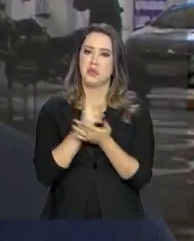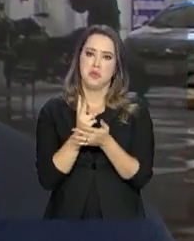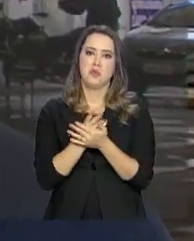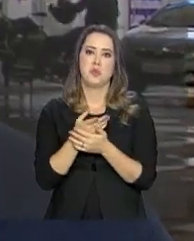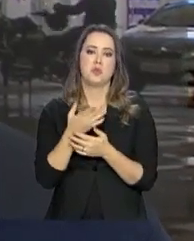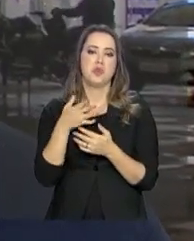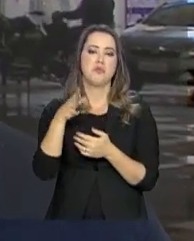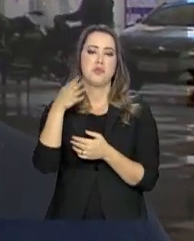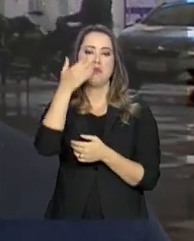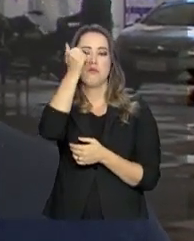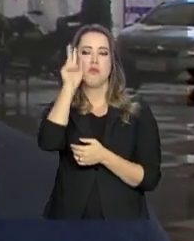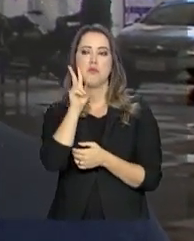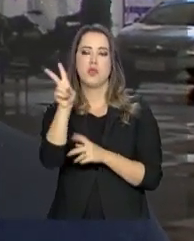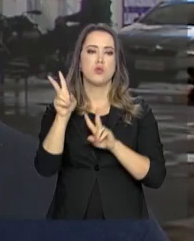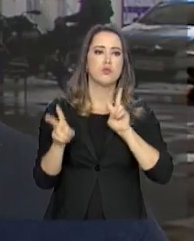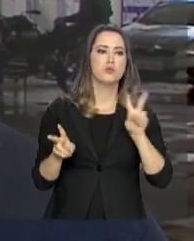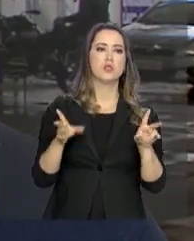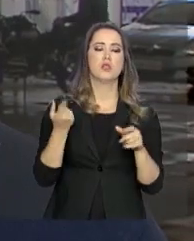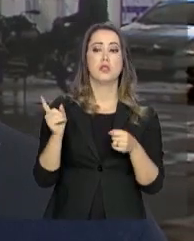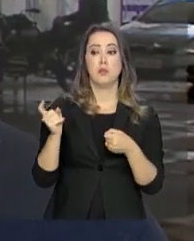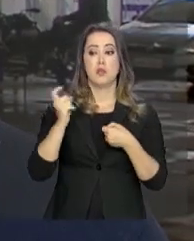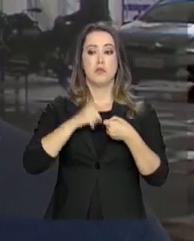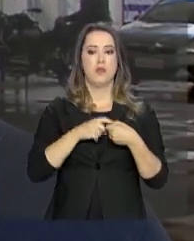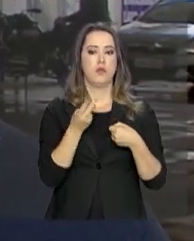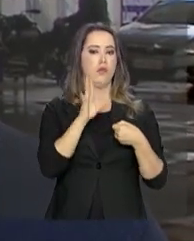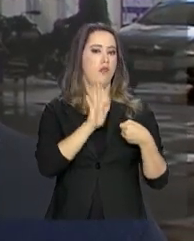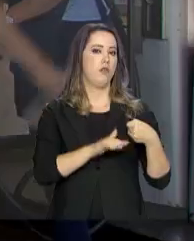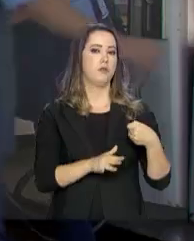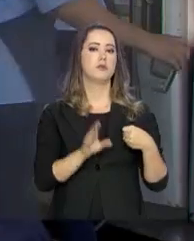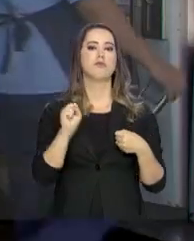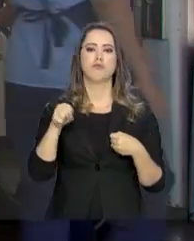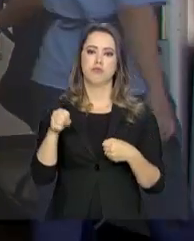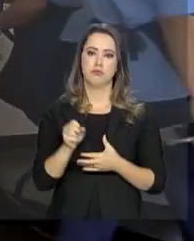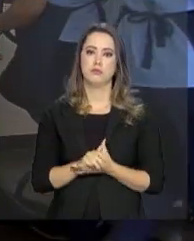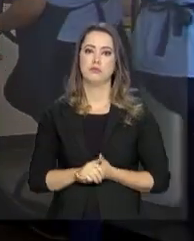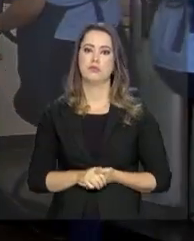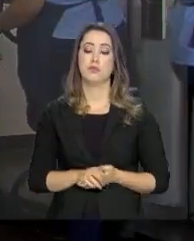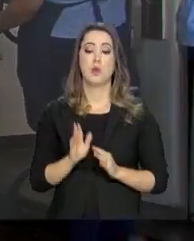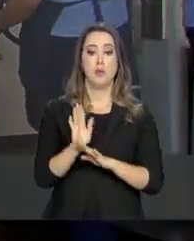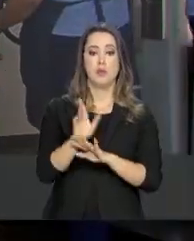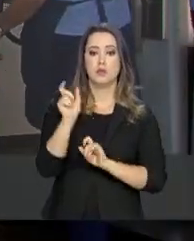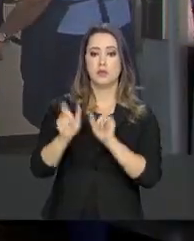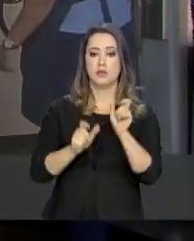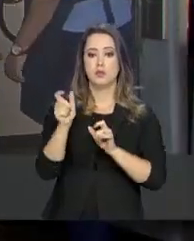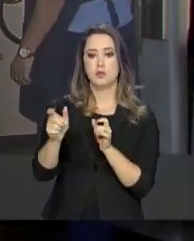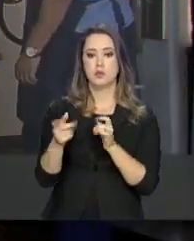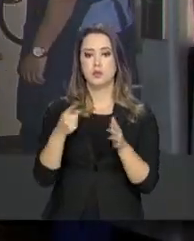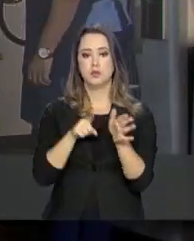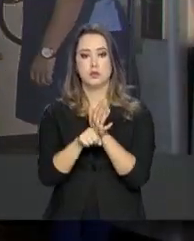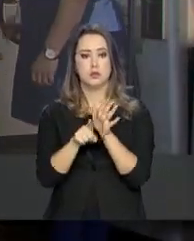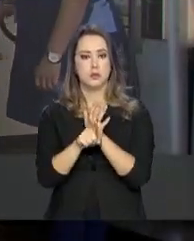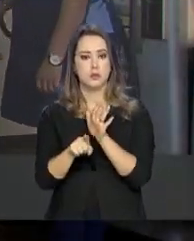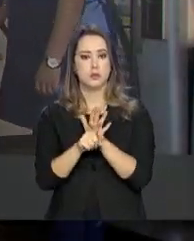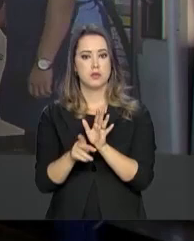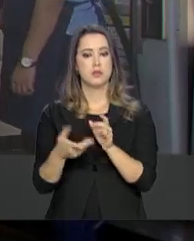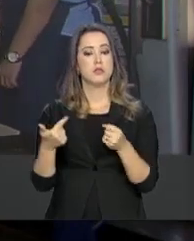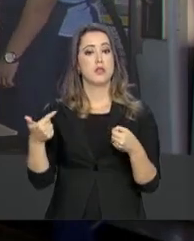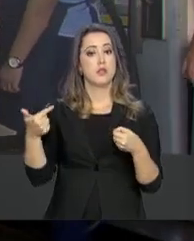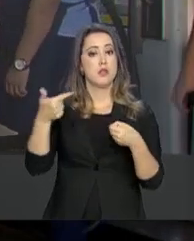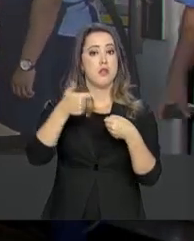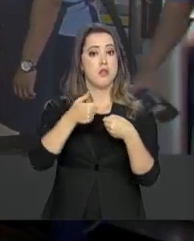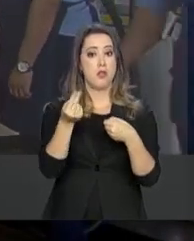mentalmente, os preços e volto para abastecer no que está mais barato, sim. Para ajudar os consumidores na consulta dos preços dos